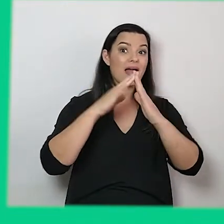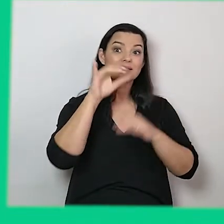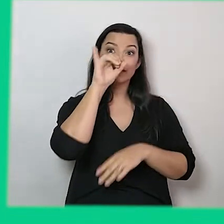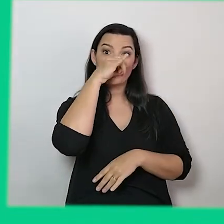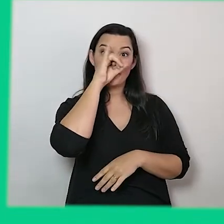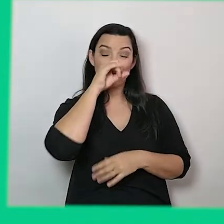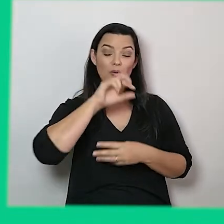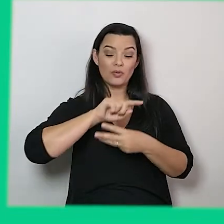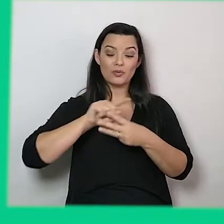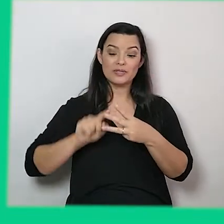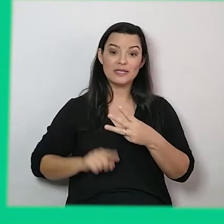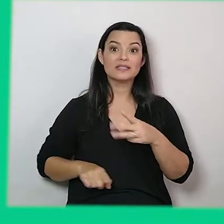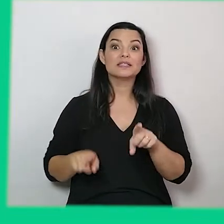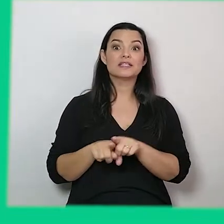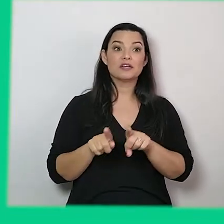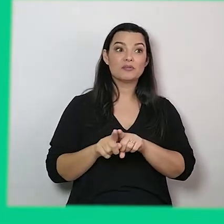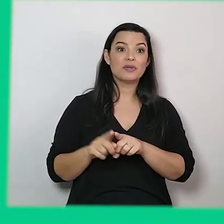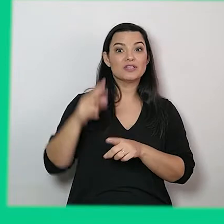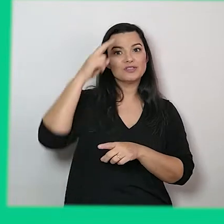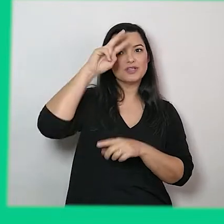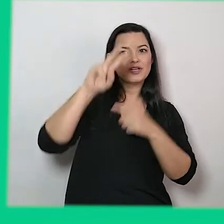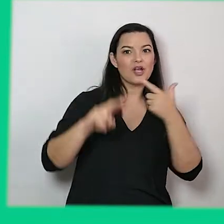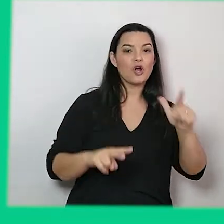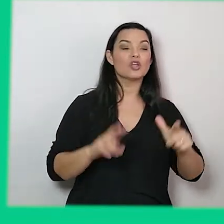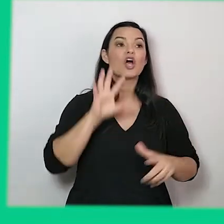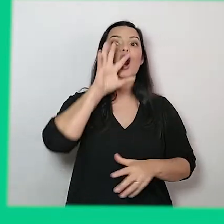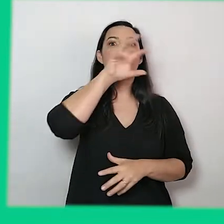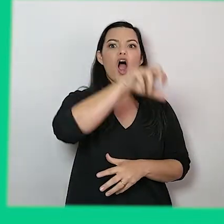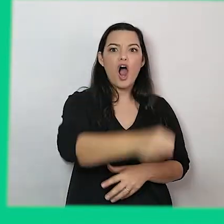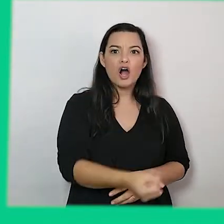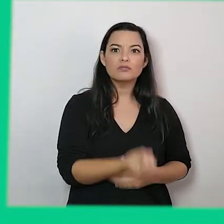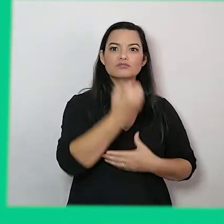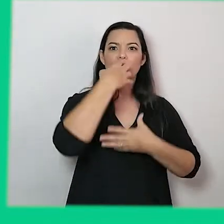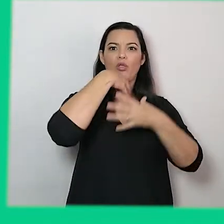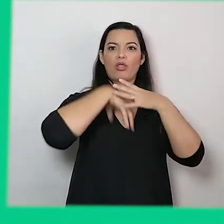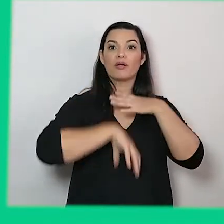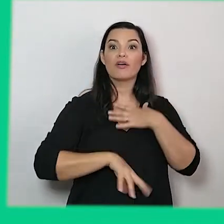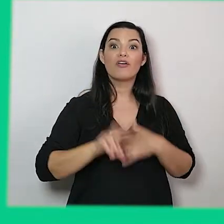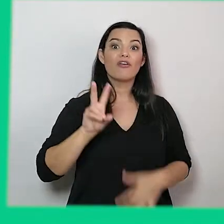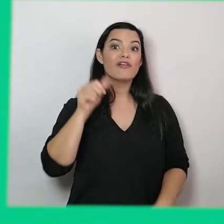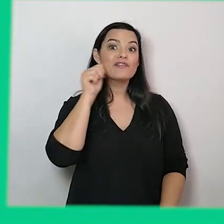Quem é a nossa personagem? Tempo para vocês!